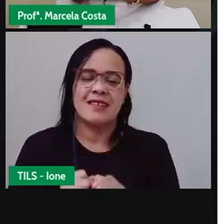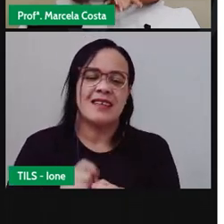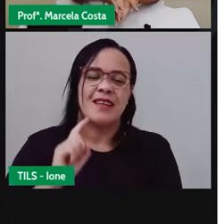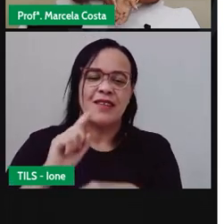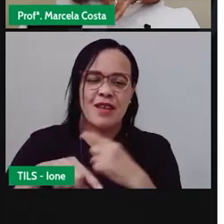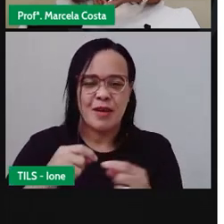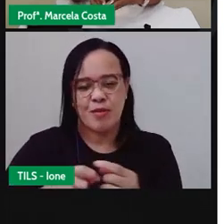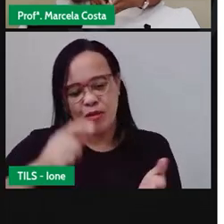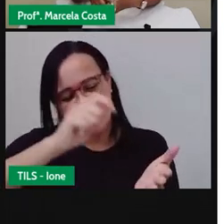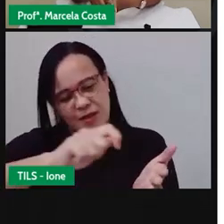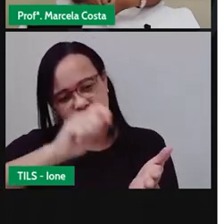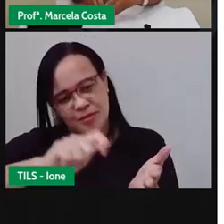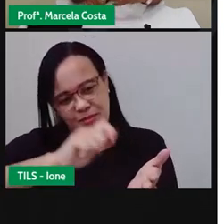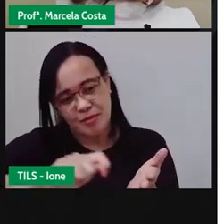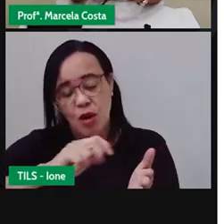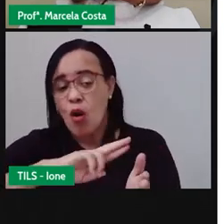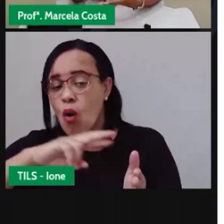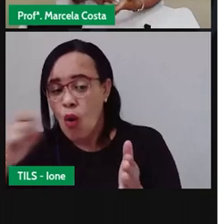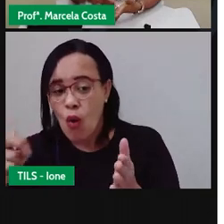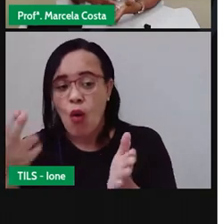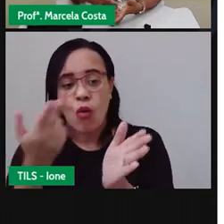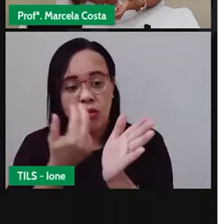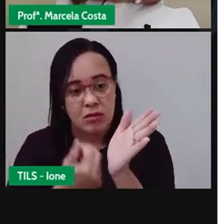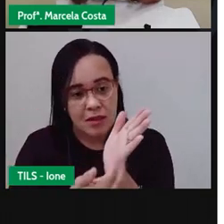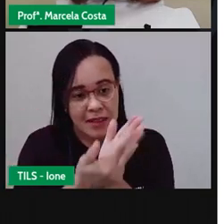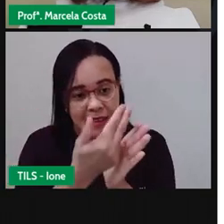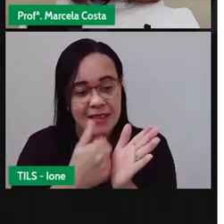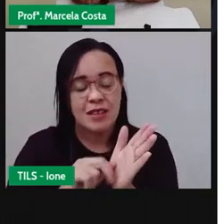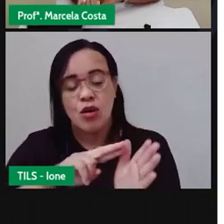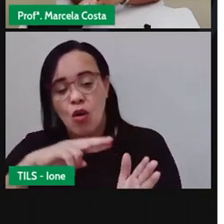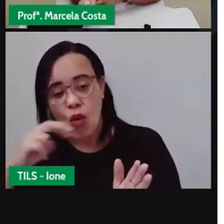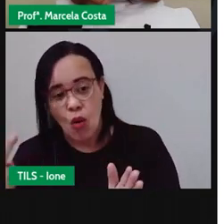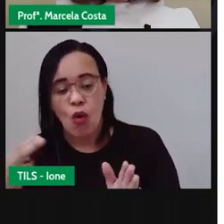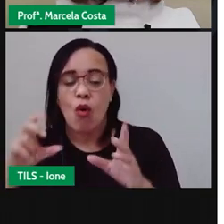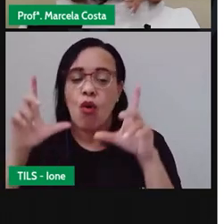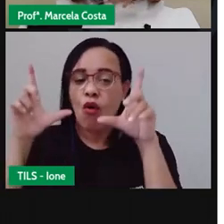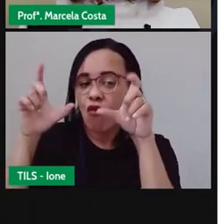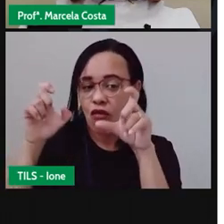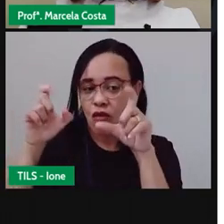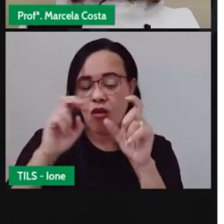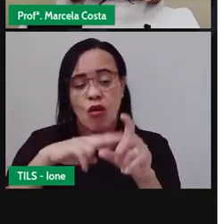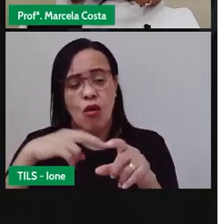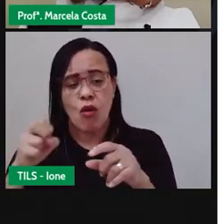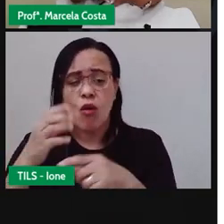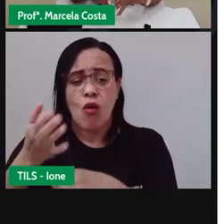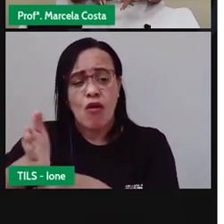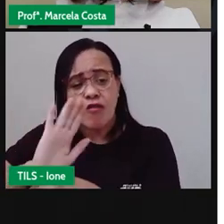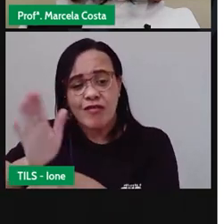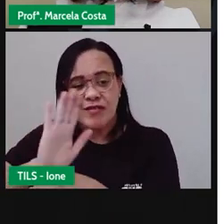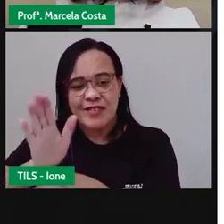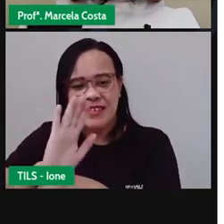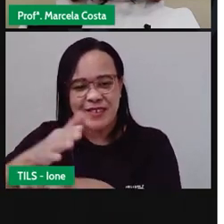através de um desenho ou uma foto ou um vídeo do momento em que você fez pra você